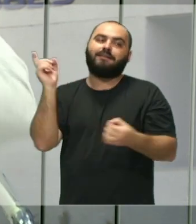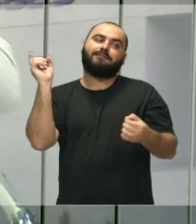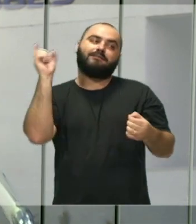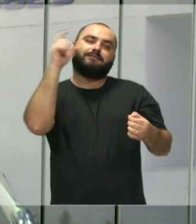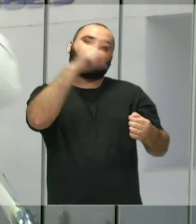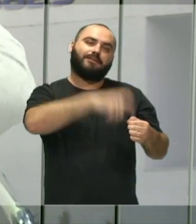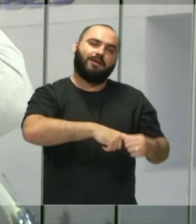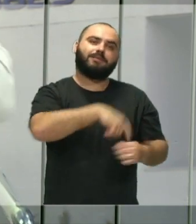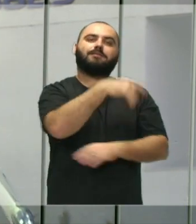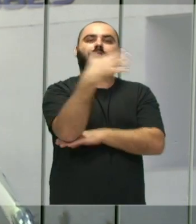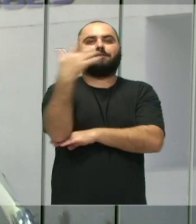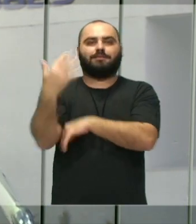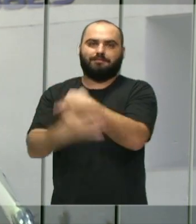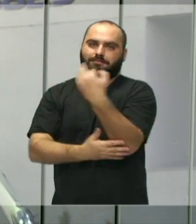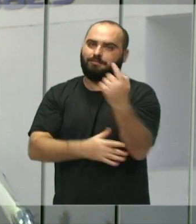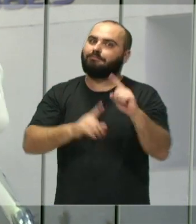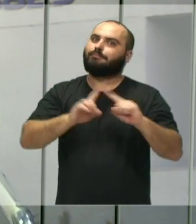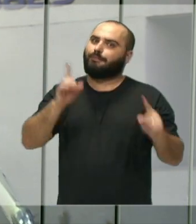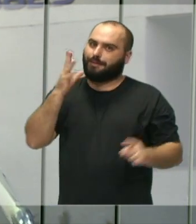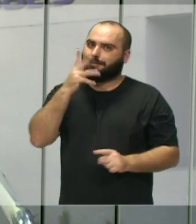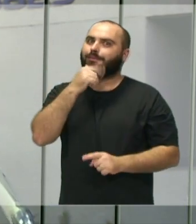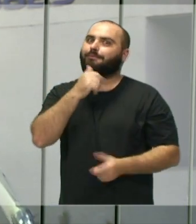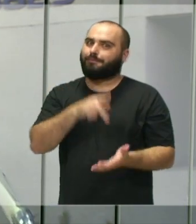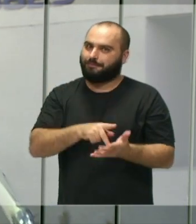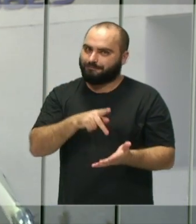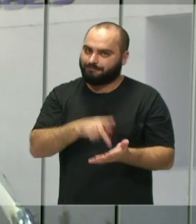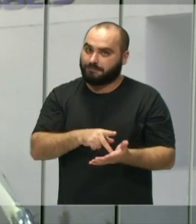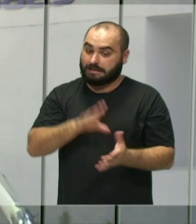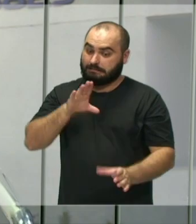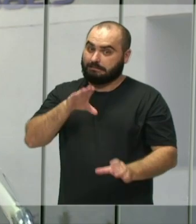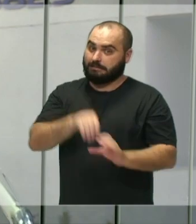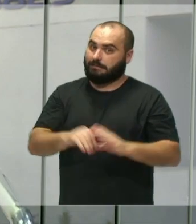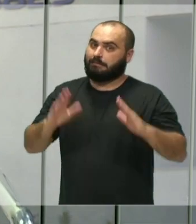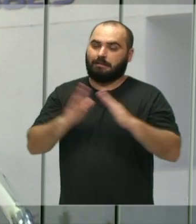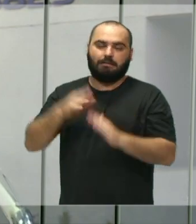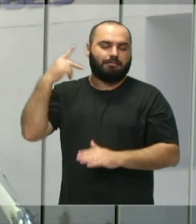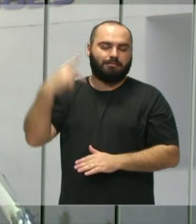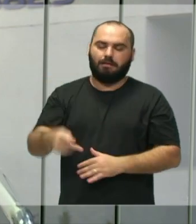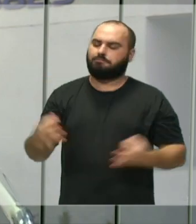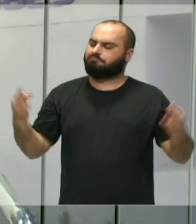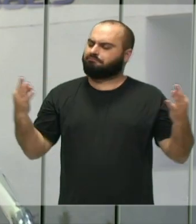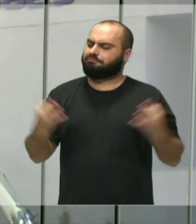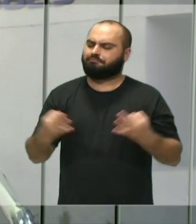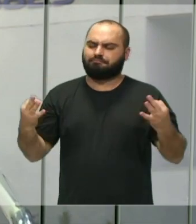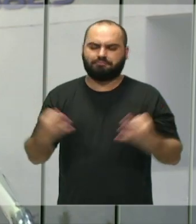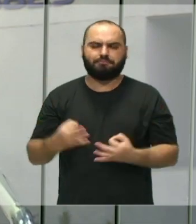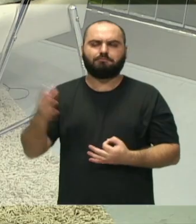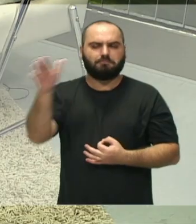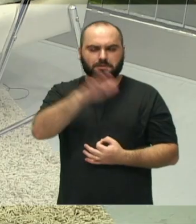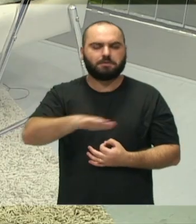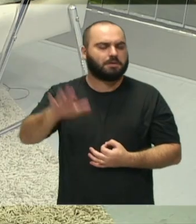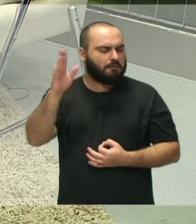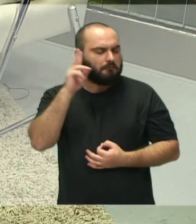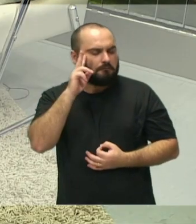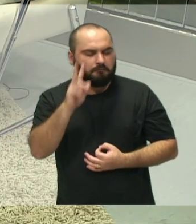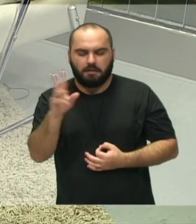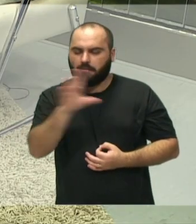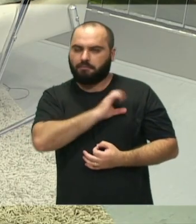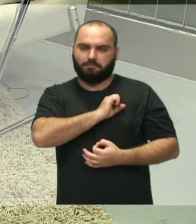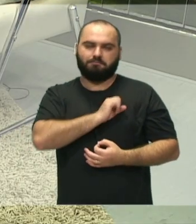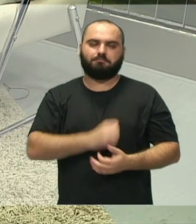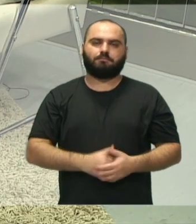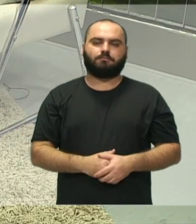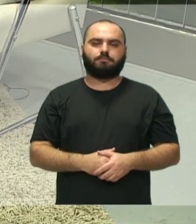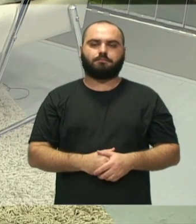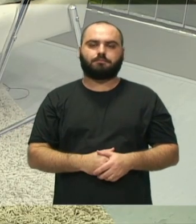natureza, depois de um grande, de um longo processo, né, inclusive é dentro da casa dela, é fantástico o projeto, vocês vão adorar conhecer o trabalho da Lídia. Será